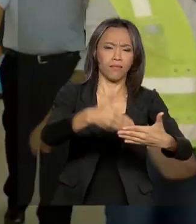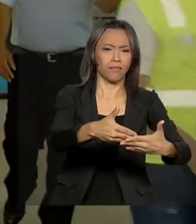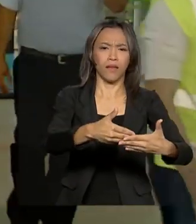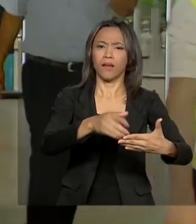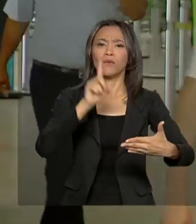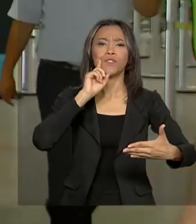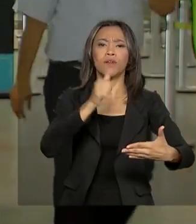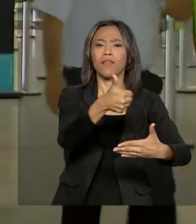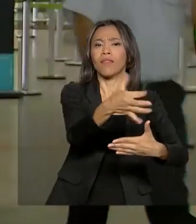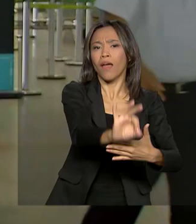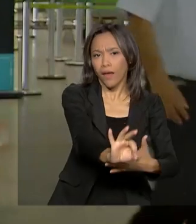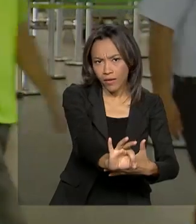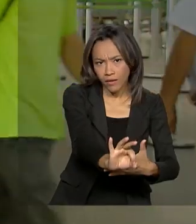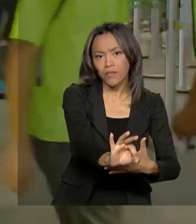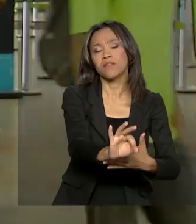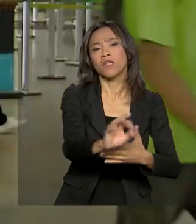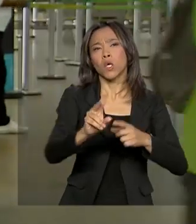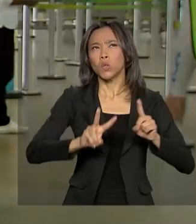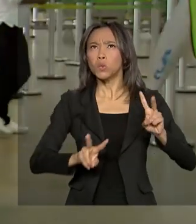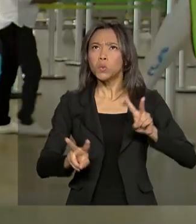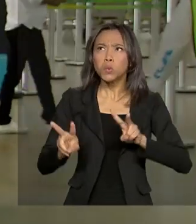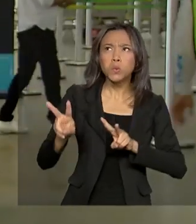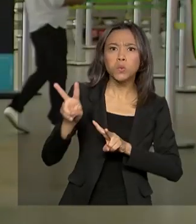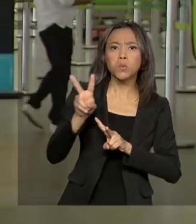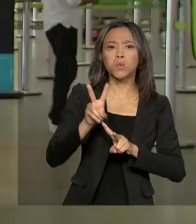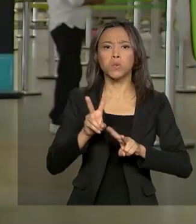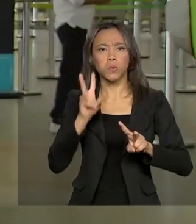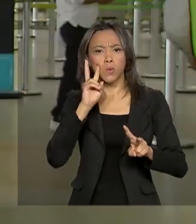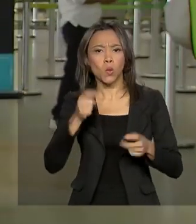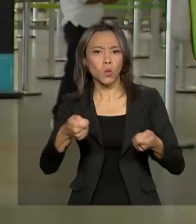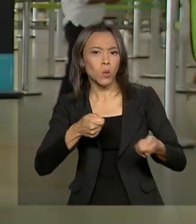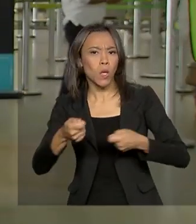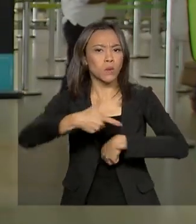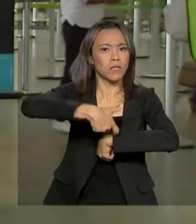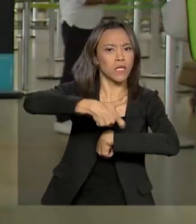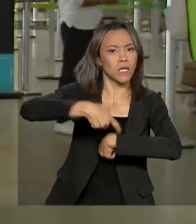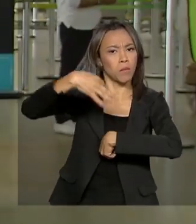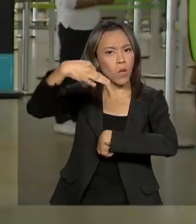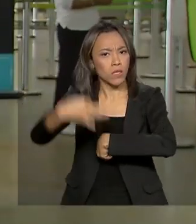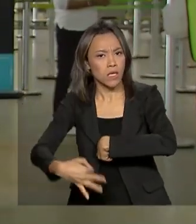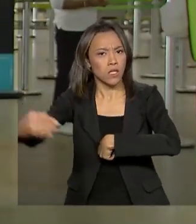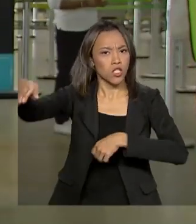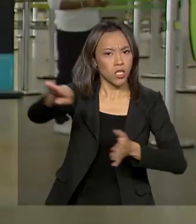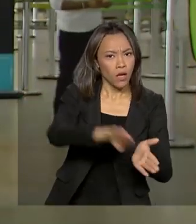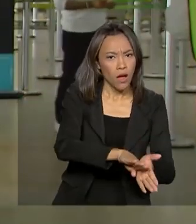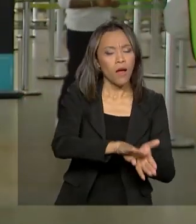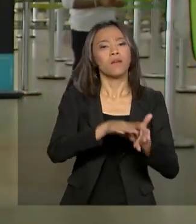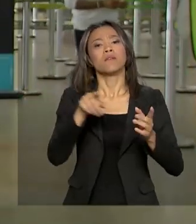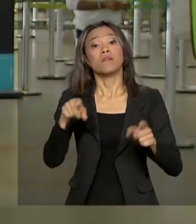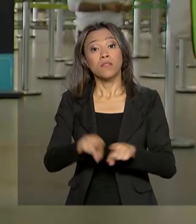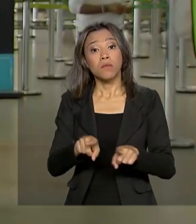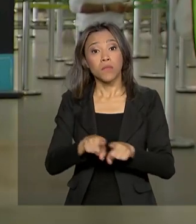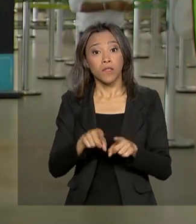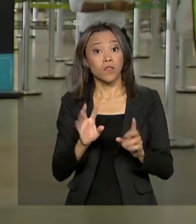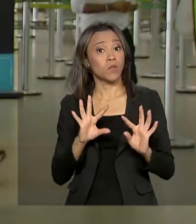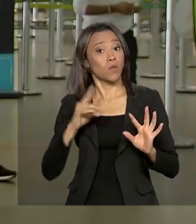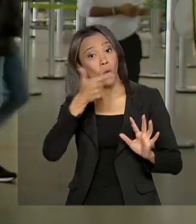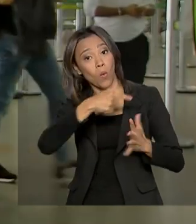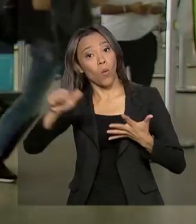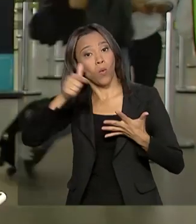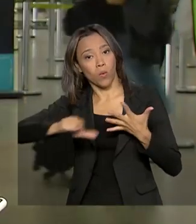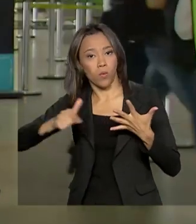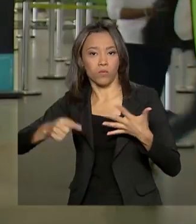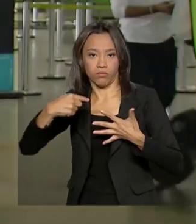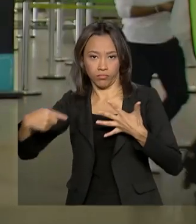janeiro, com o monitoramento da pontualidade dos voos e também de manutenção dos aeroportos. A ideia